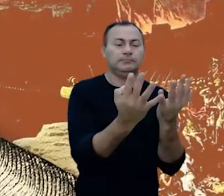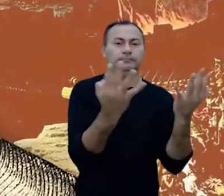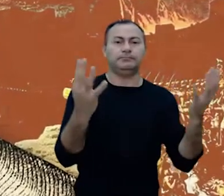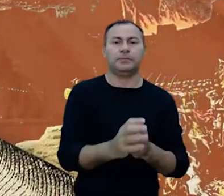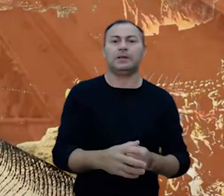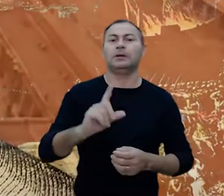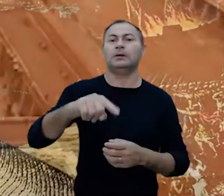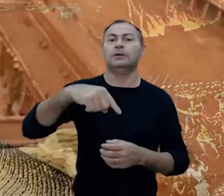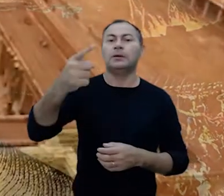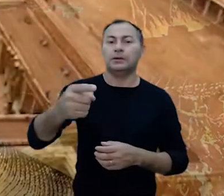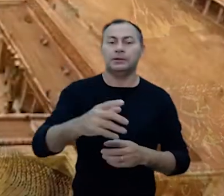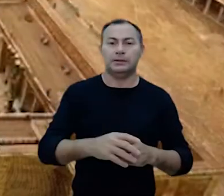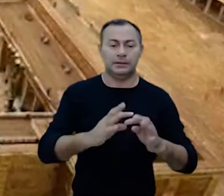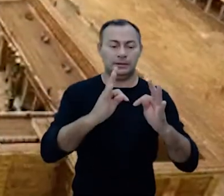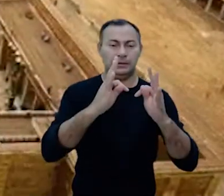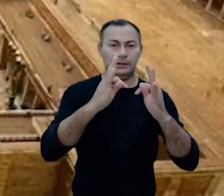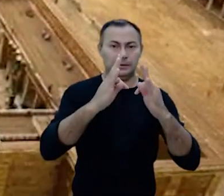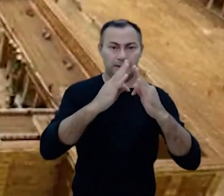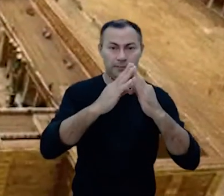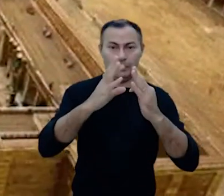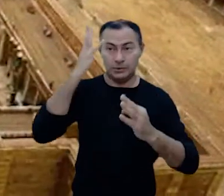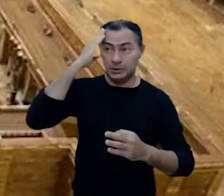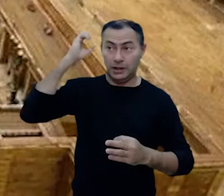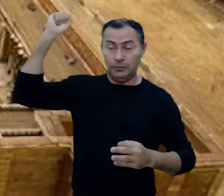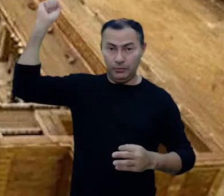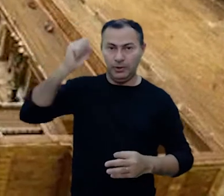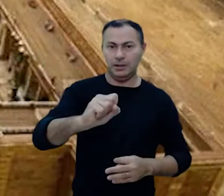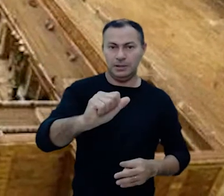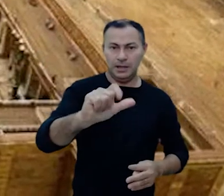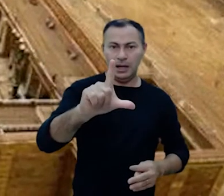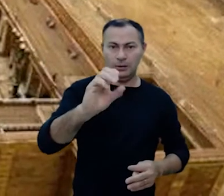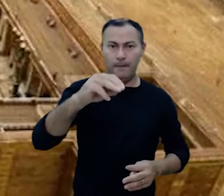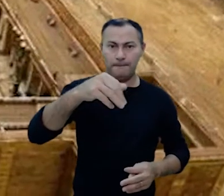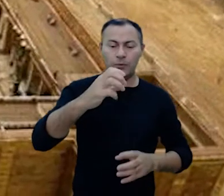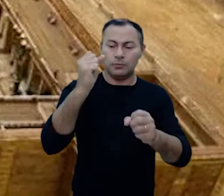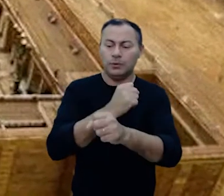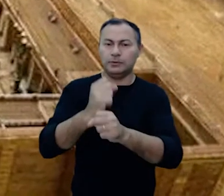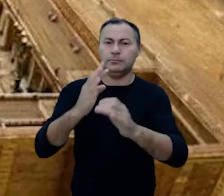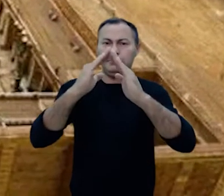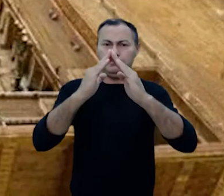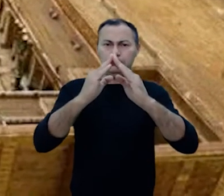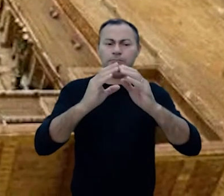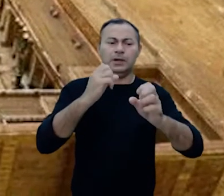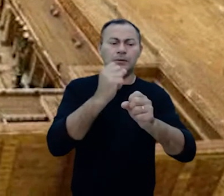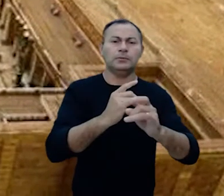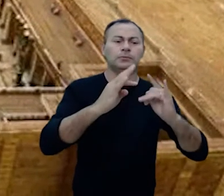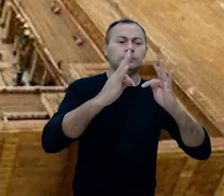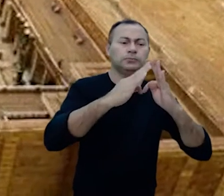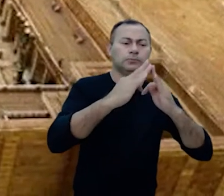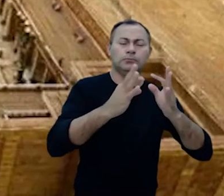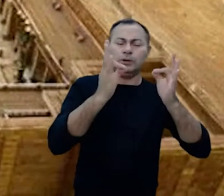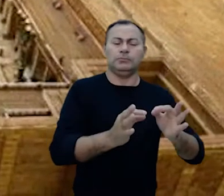tabernáculo. Anos depois, quando o templo de Salomão, o grande templo de Salomão, foi construído e muito bem elaborado,